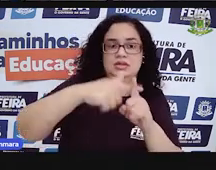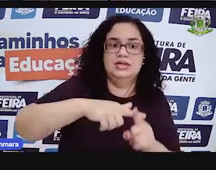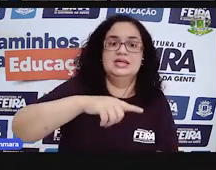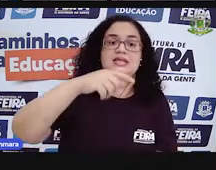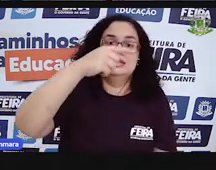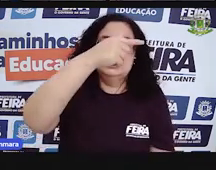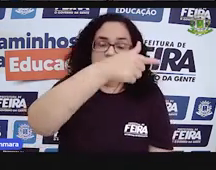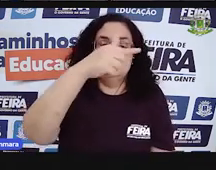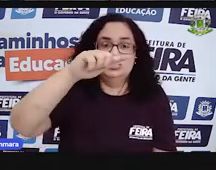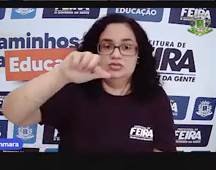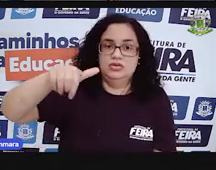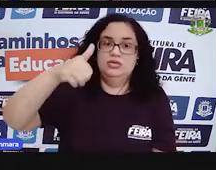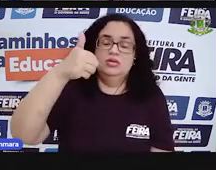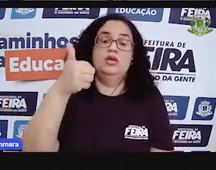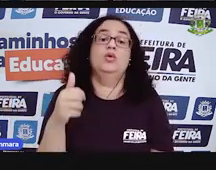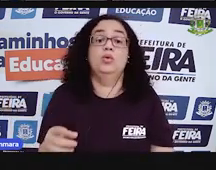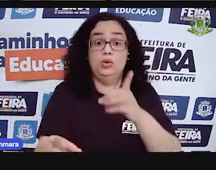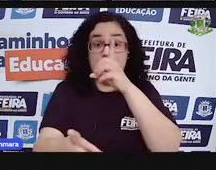Achou o resultado?